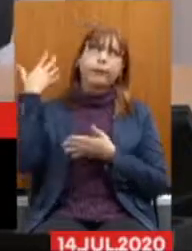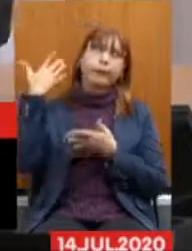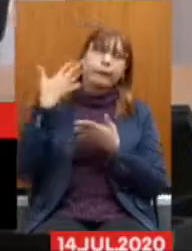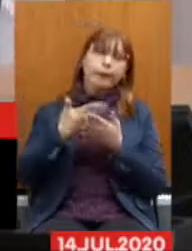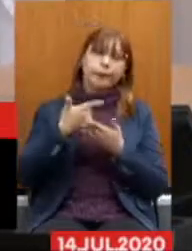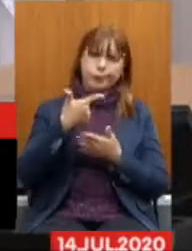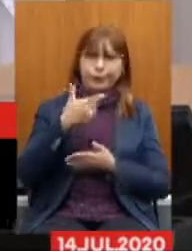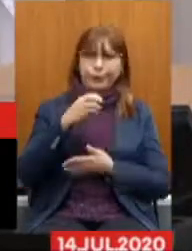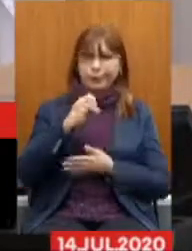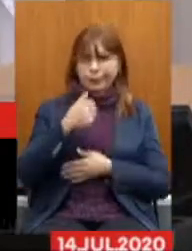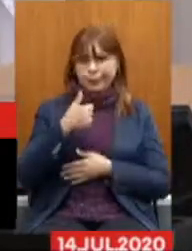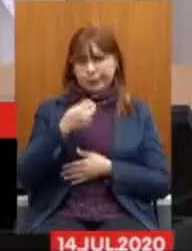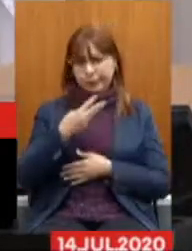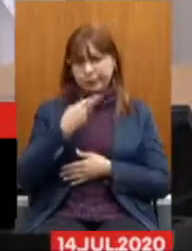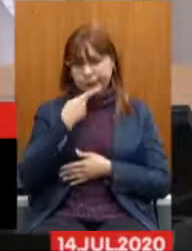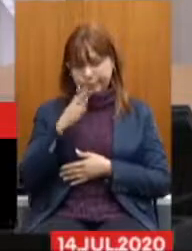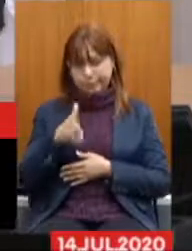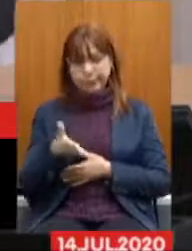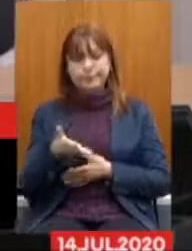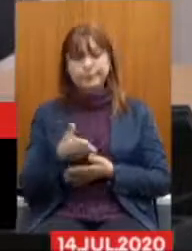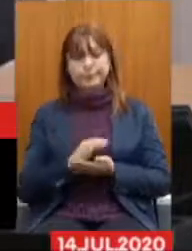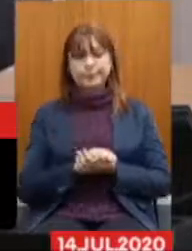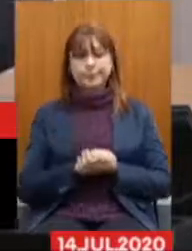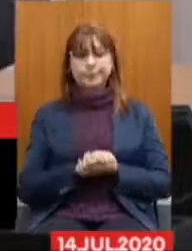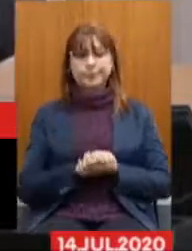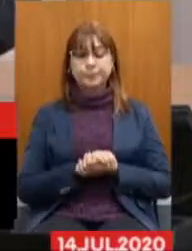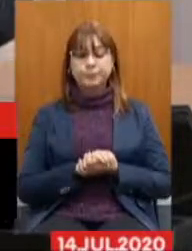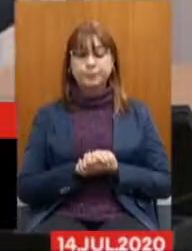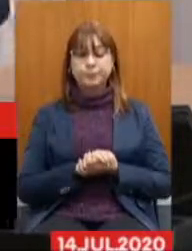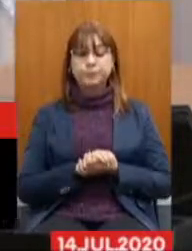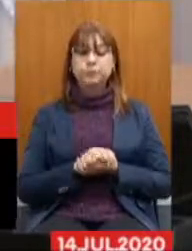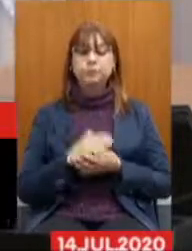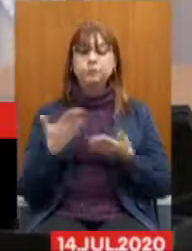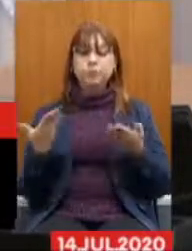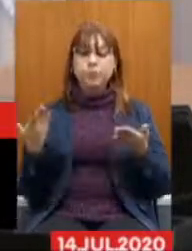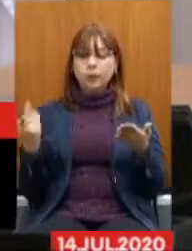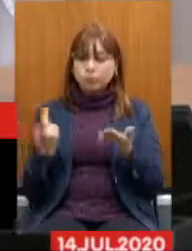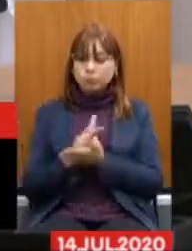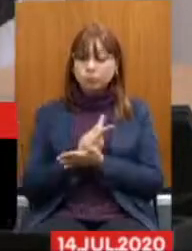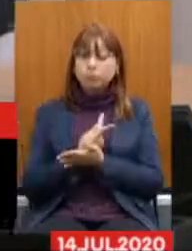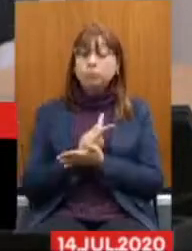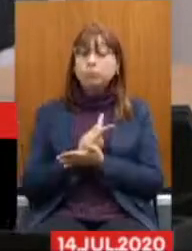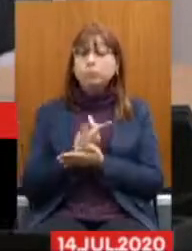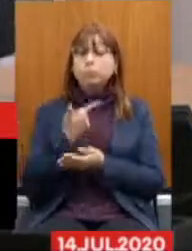como eu estou dizendo, chega em 2018,